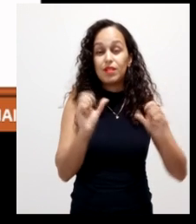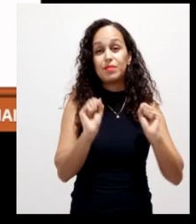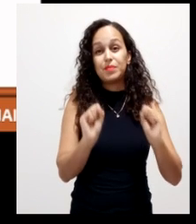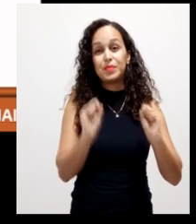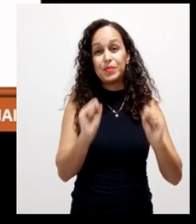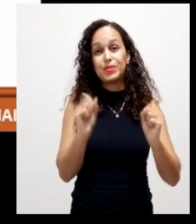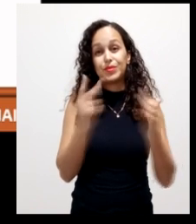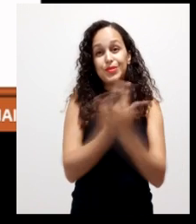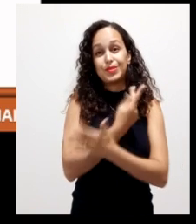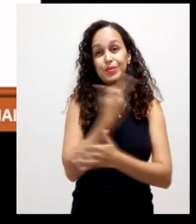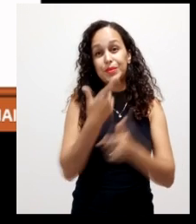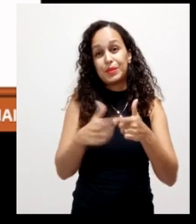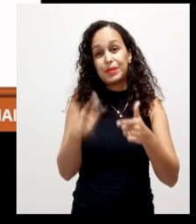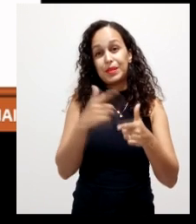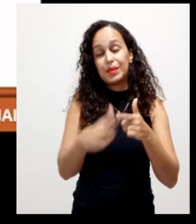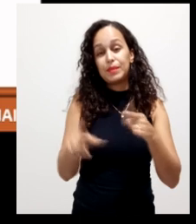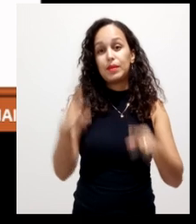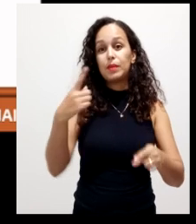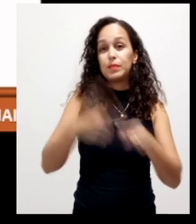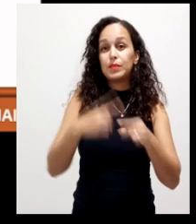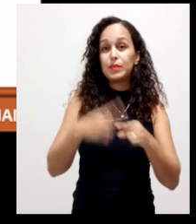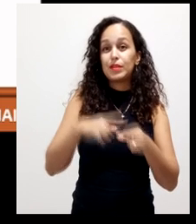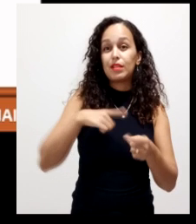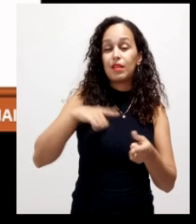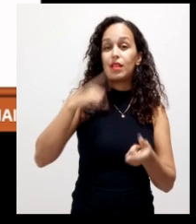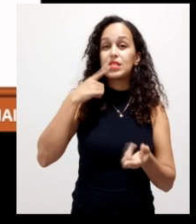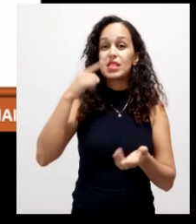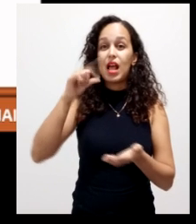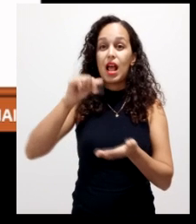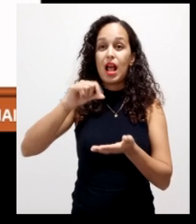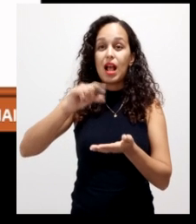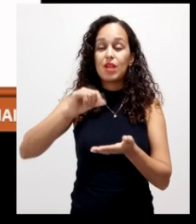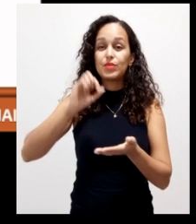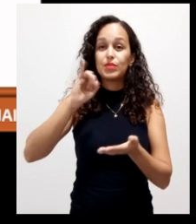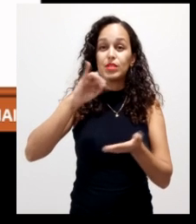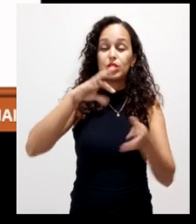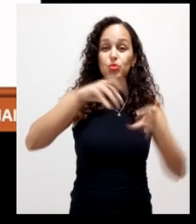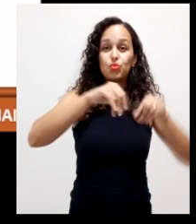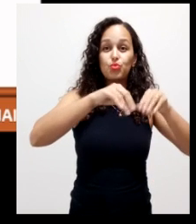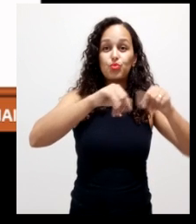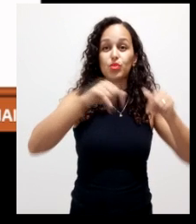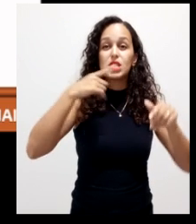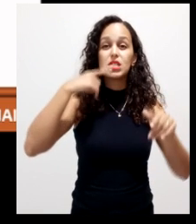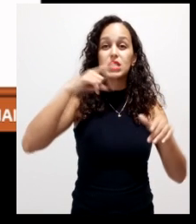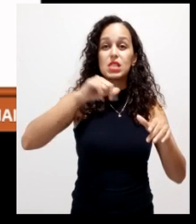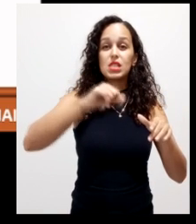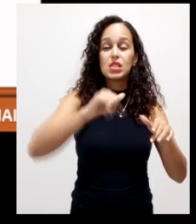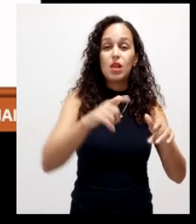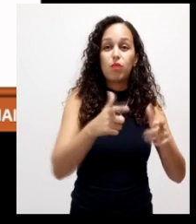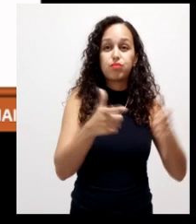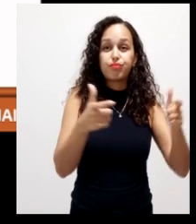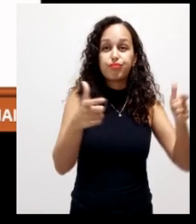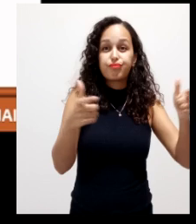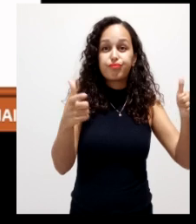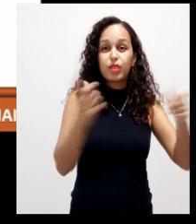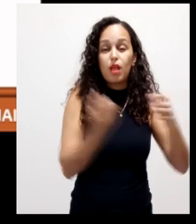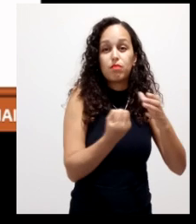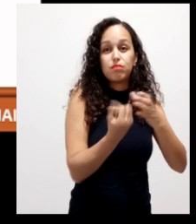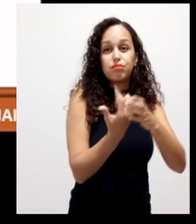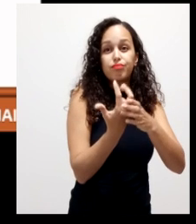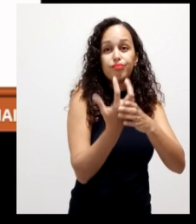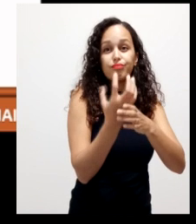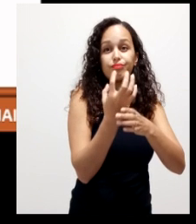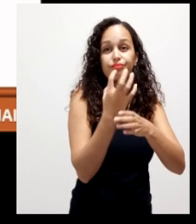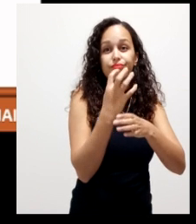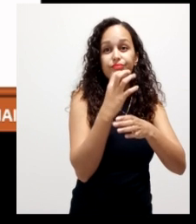química uma vez que os compostos eles tem sais esses sais quando em excesso do solo vai prejudicar o crescimento da planta fazendo com que ela tenha uma